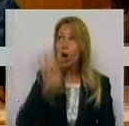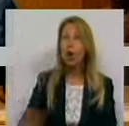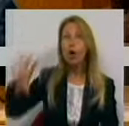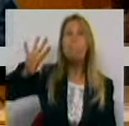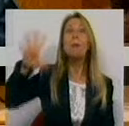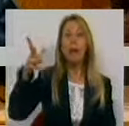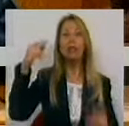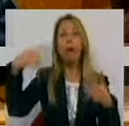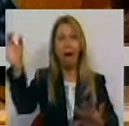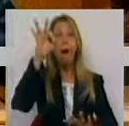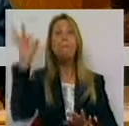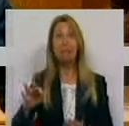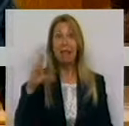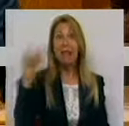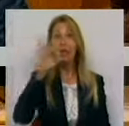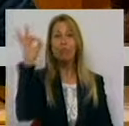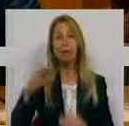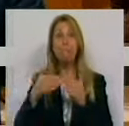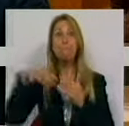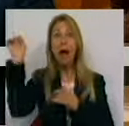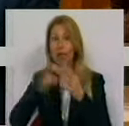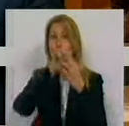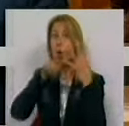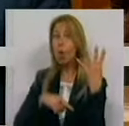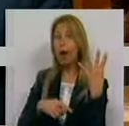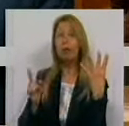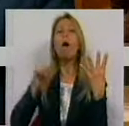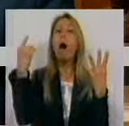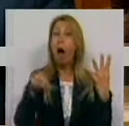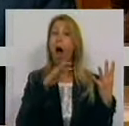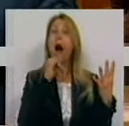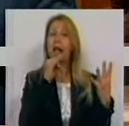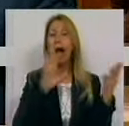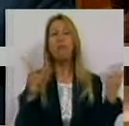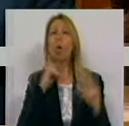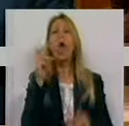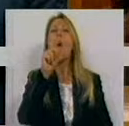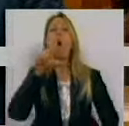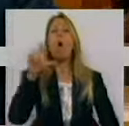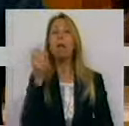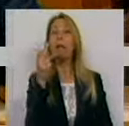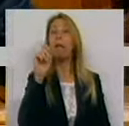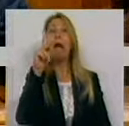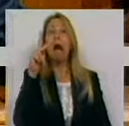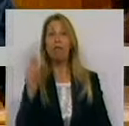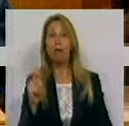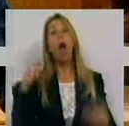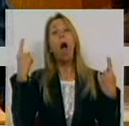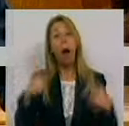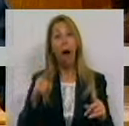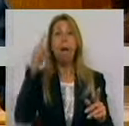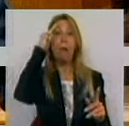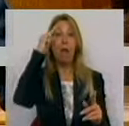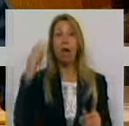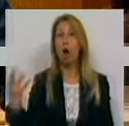acima dos 10%. Há o Algarve, não o Algarve. Há também a Madeira, Lisboa, Porto e Norte.